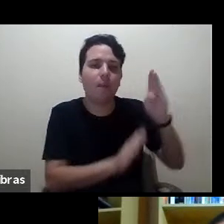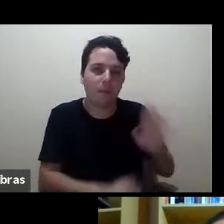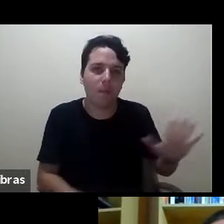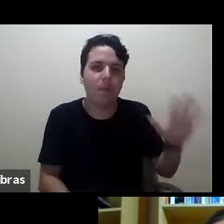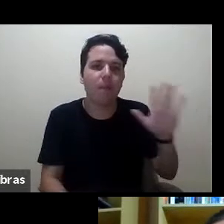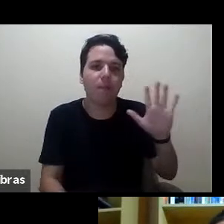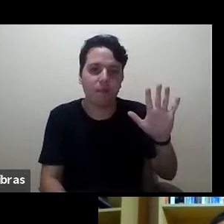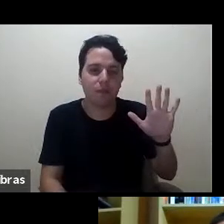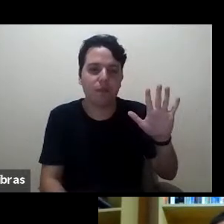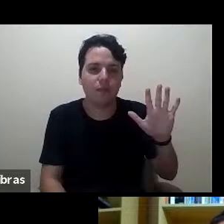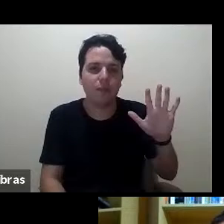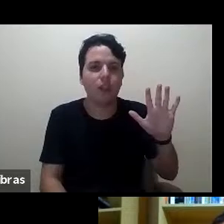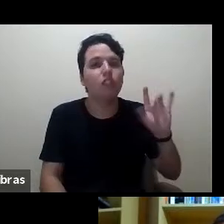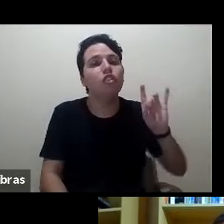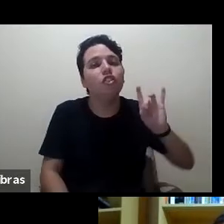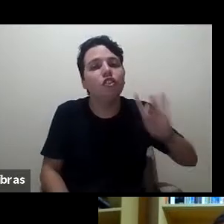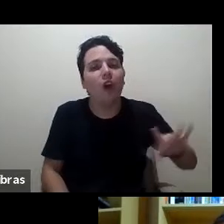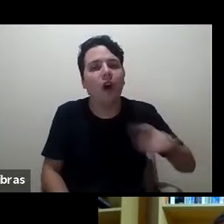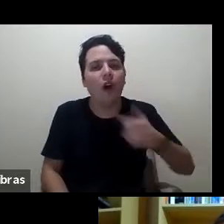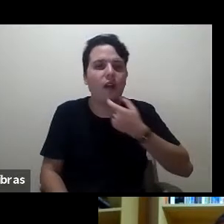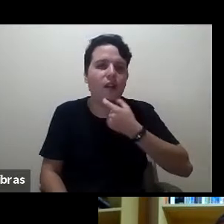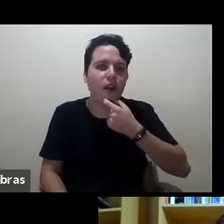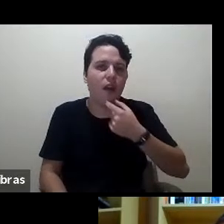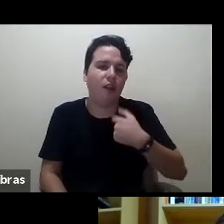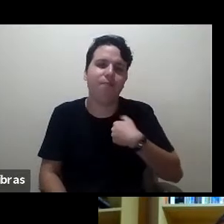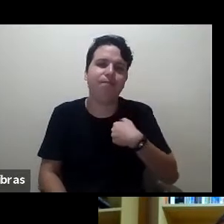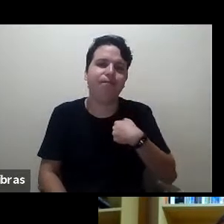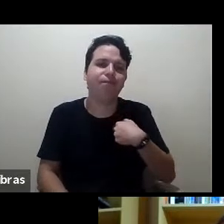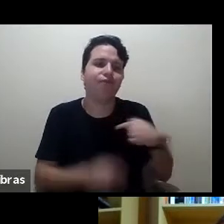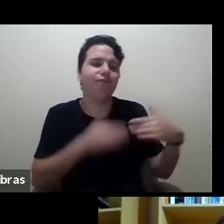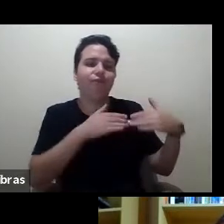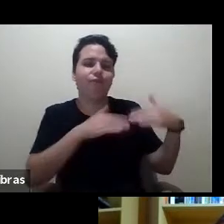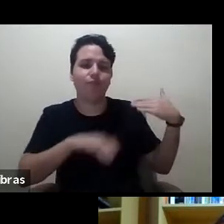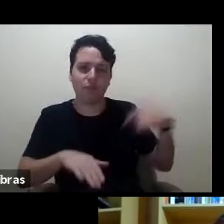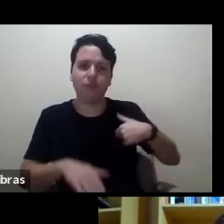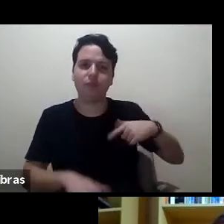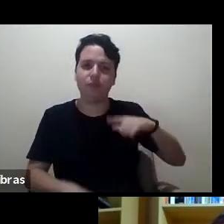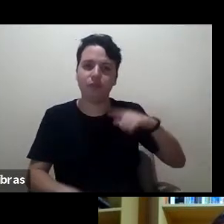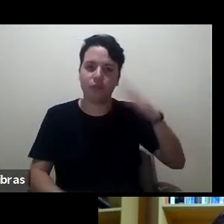para publicar só em inglês. Eu sei que dá vantagens